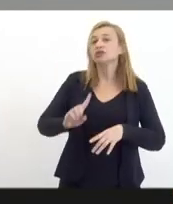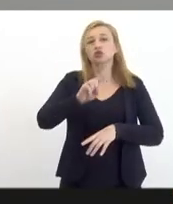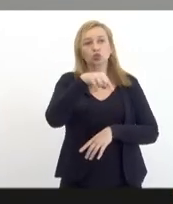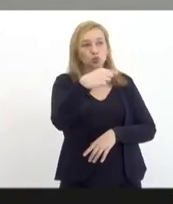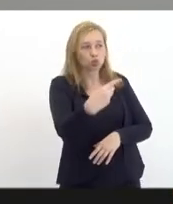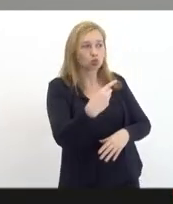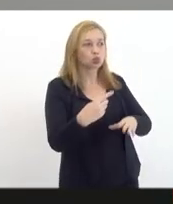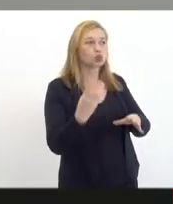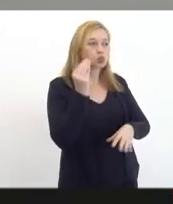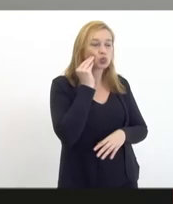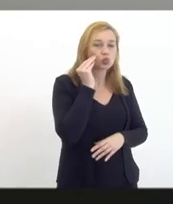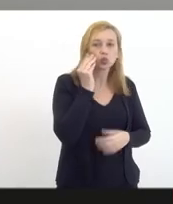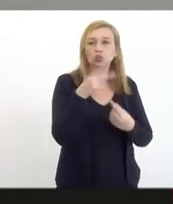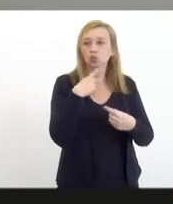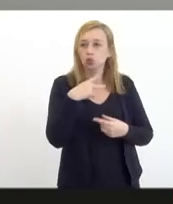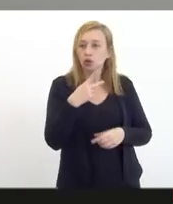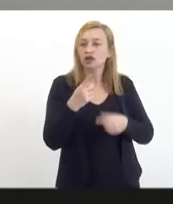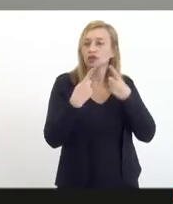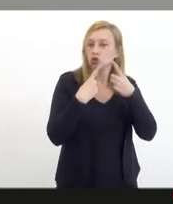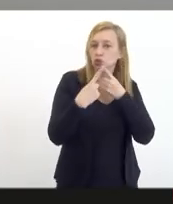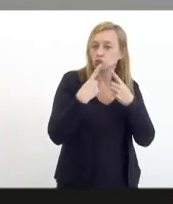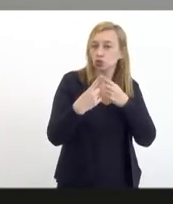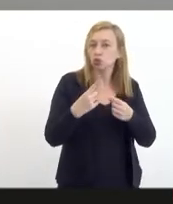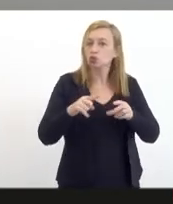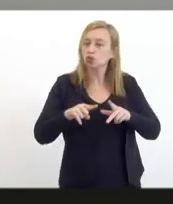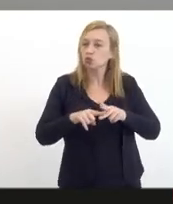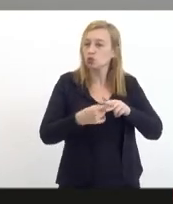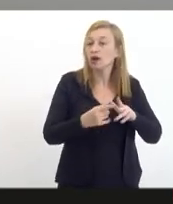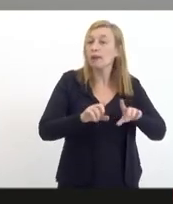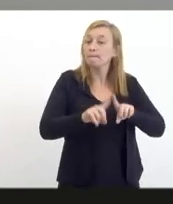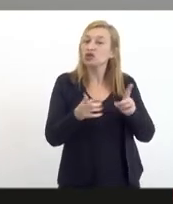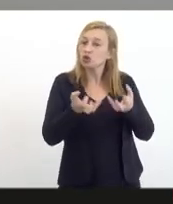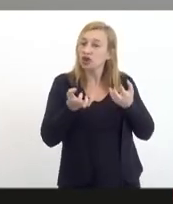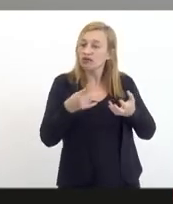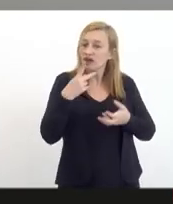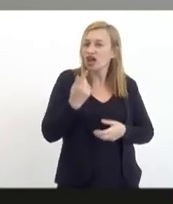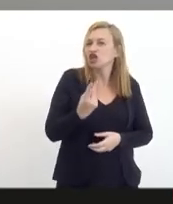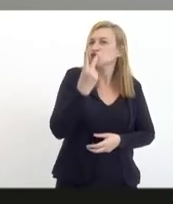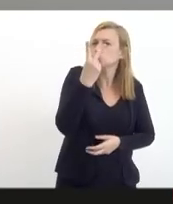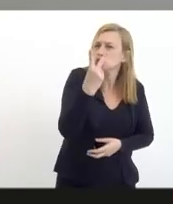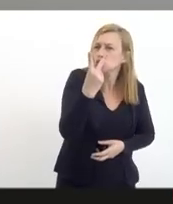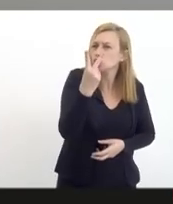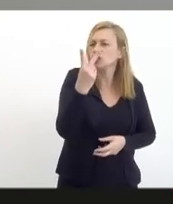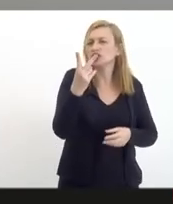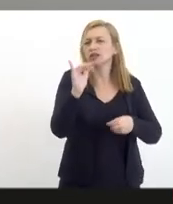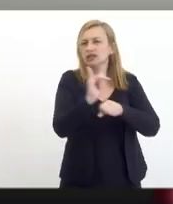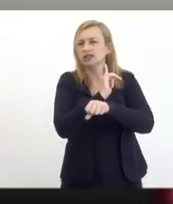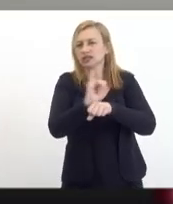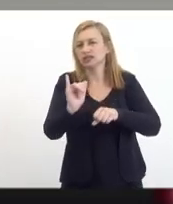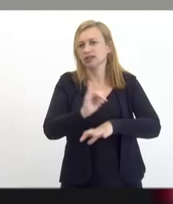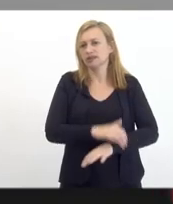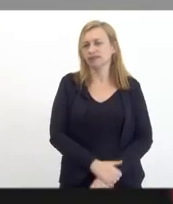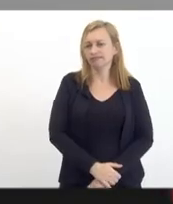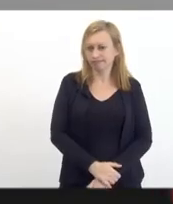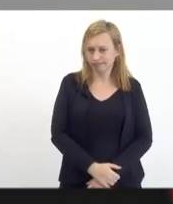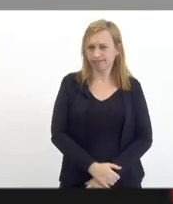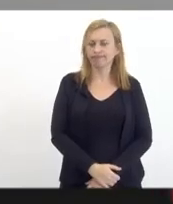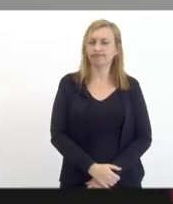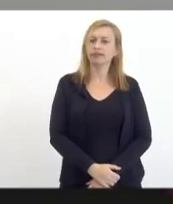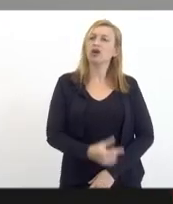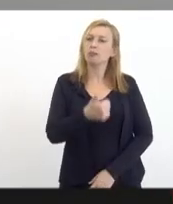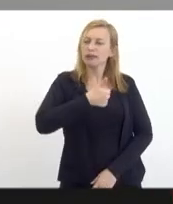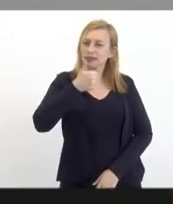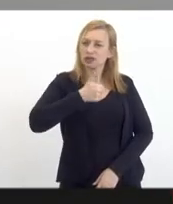oportunidades de fazer essa discussão sobre a regulamentação mas eu quero destacar apenas dois rápidos aspectos em primeiro lugar